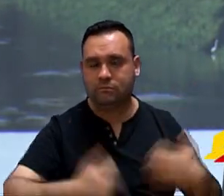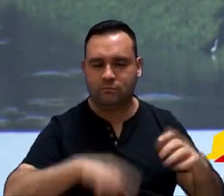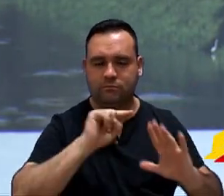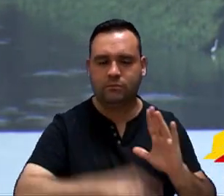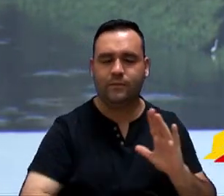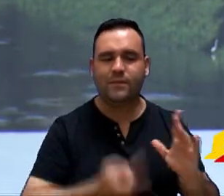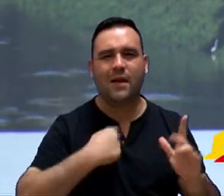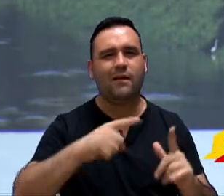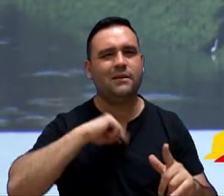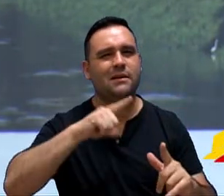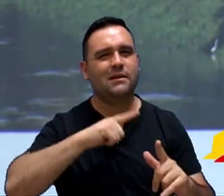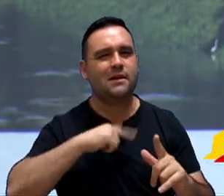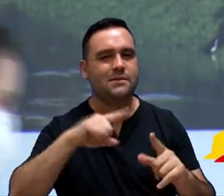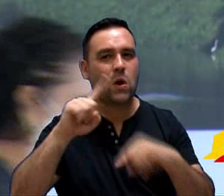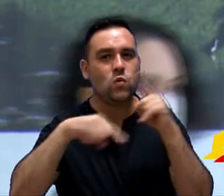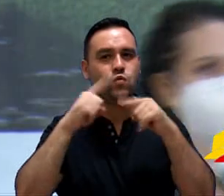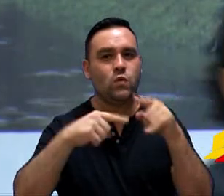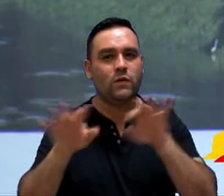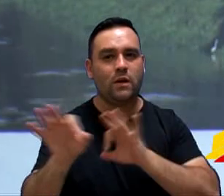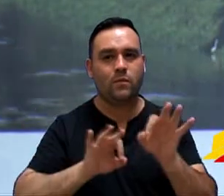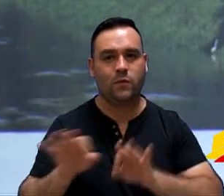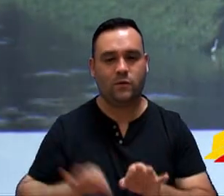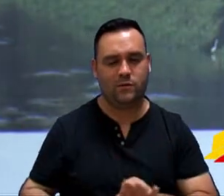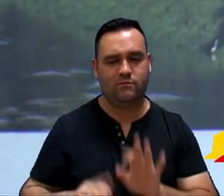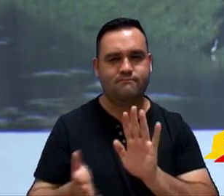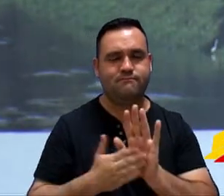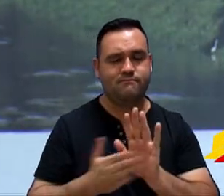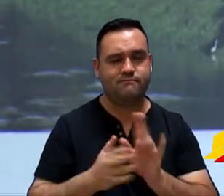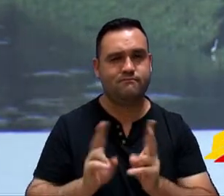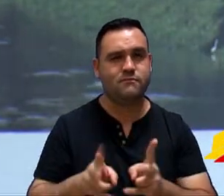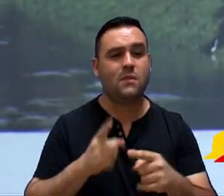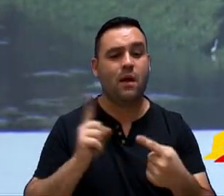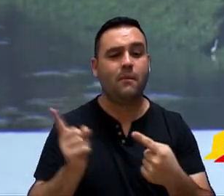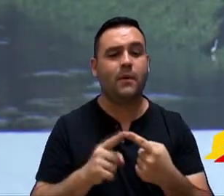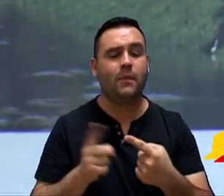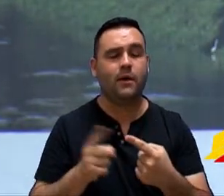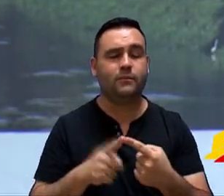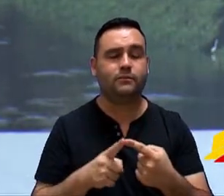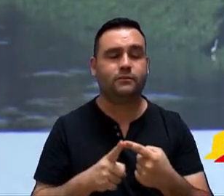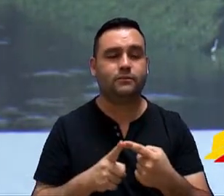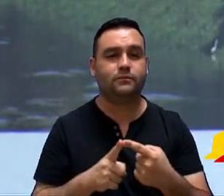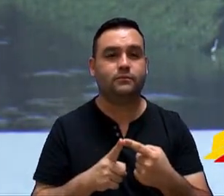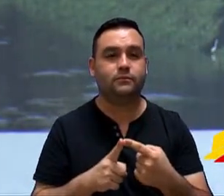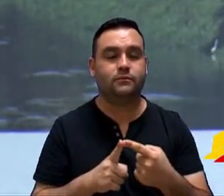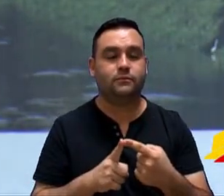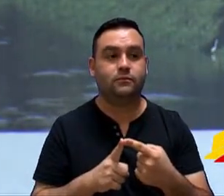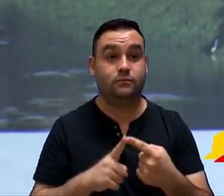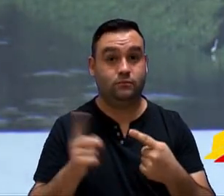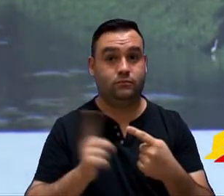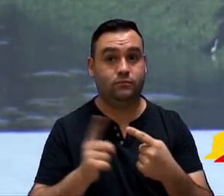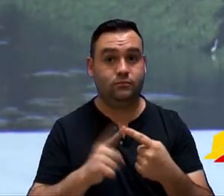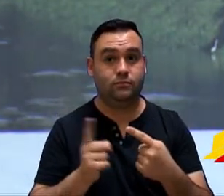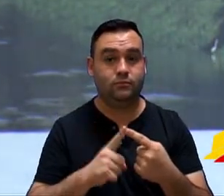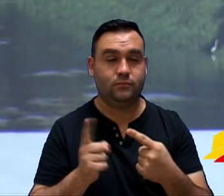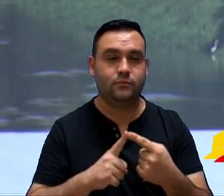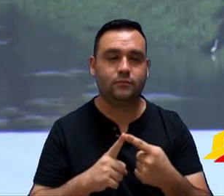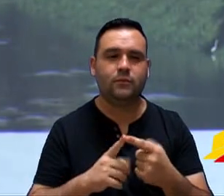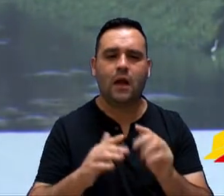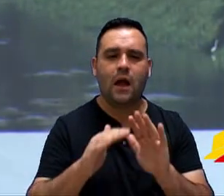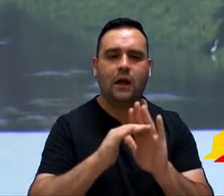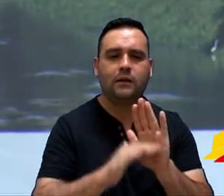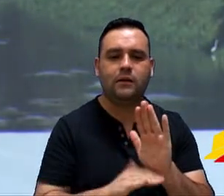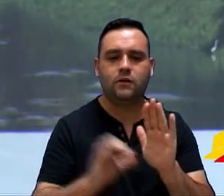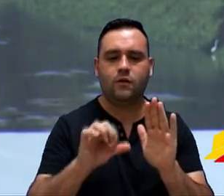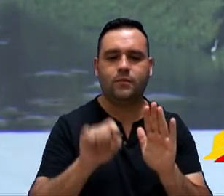eu estou com algumas dúvidas ainda sobre esse projeto. Primeira dúvida. Primeira dúvida. A Lei